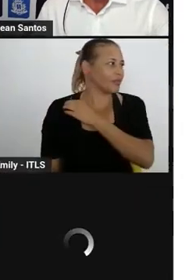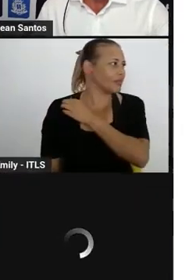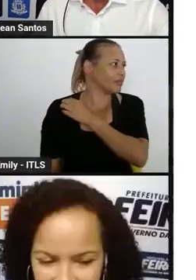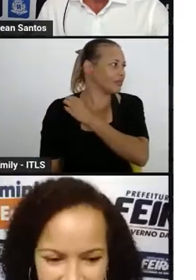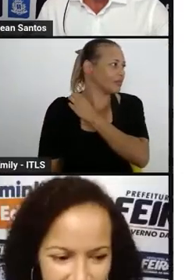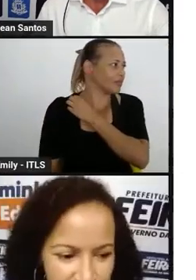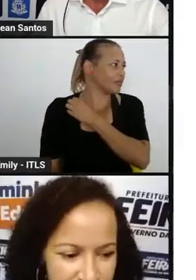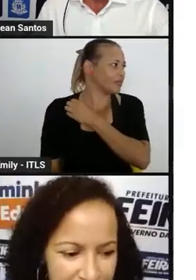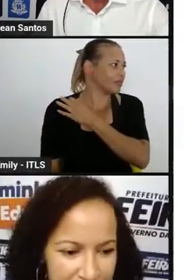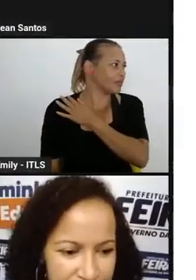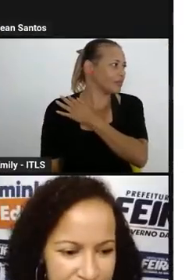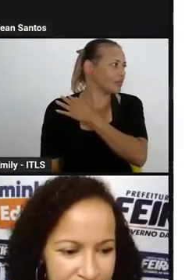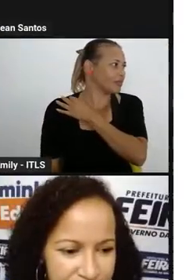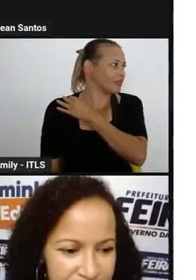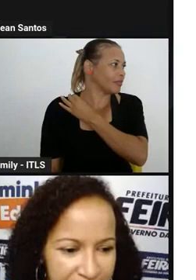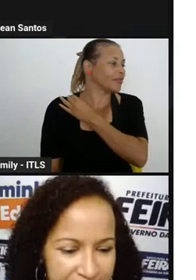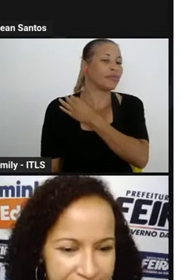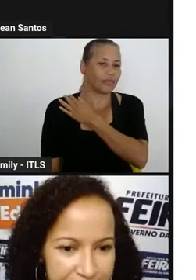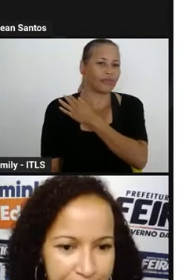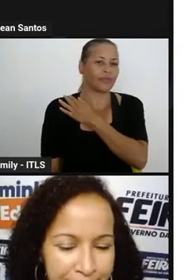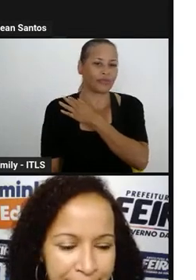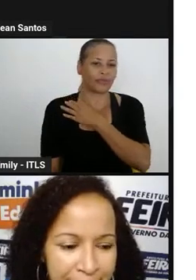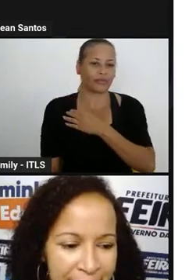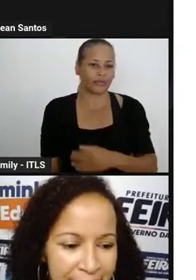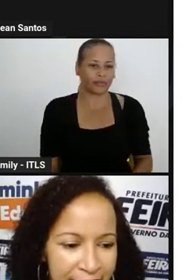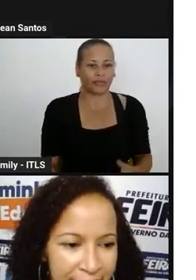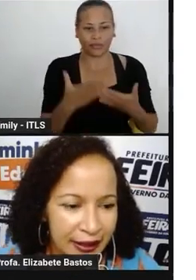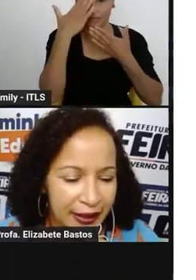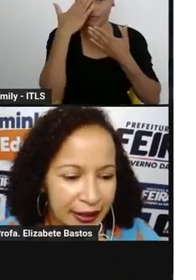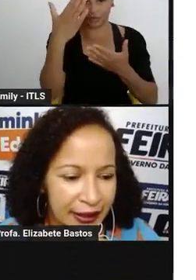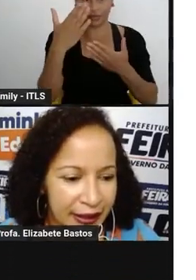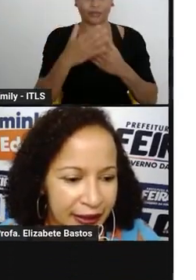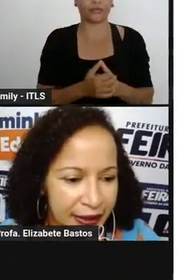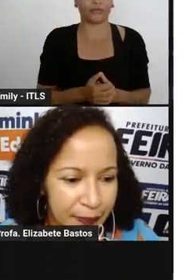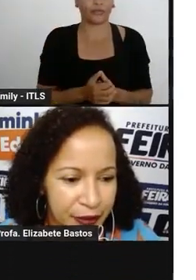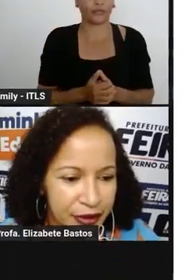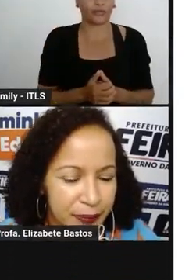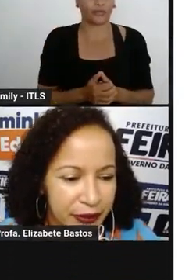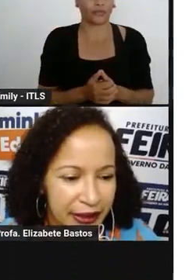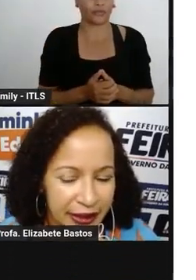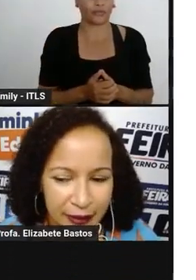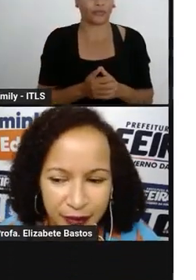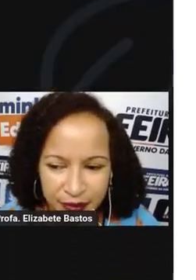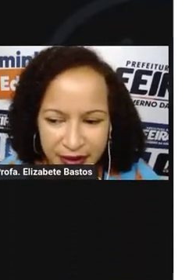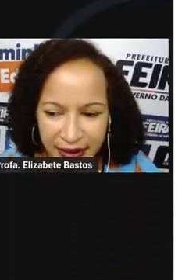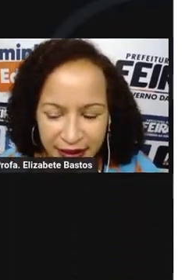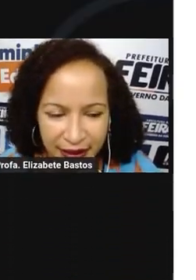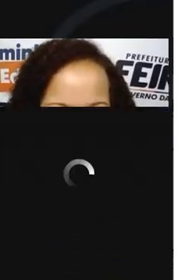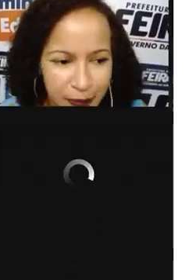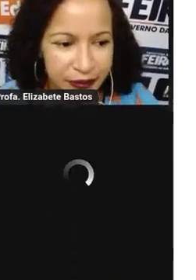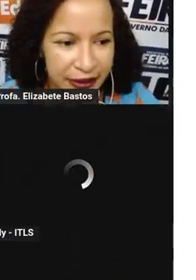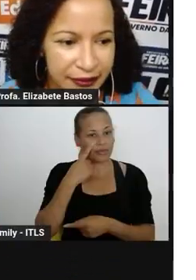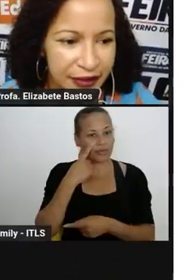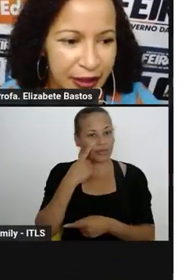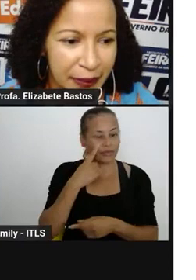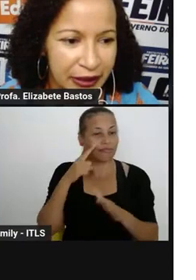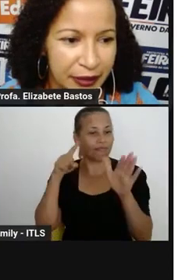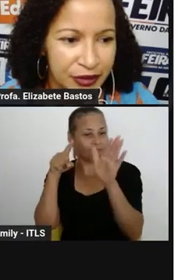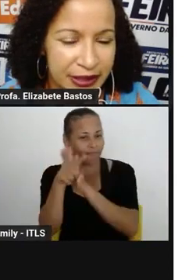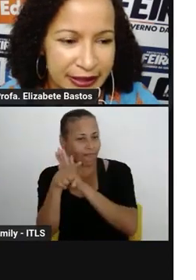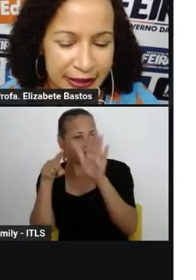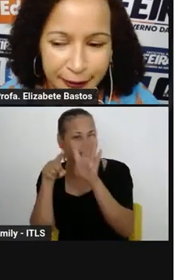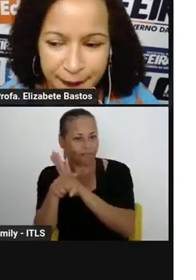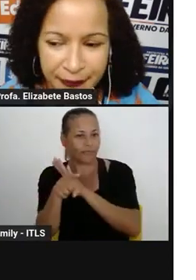que tem algumas perguntas no chat que depois nós poderemos responder via